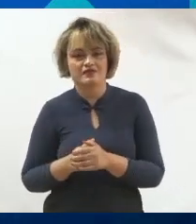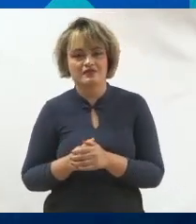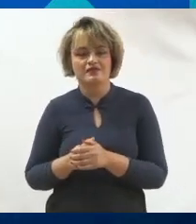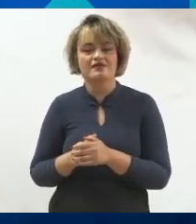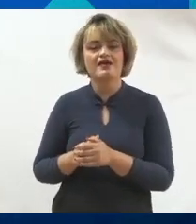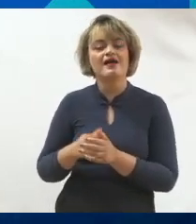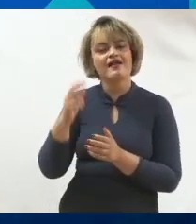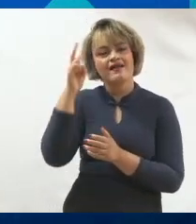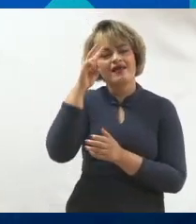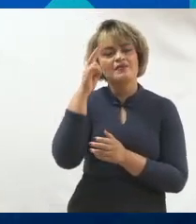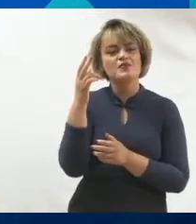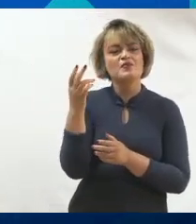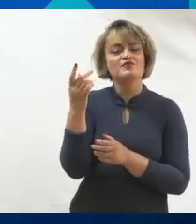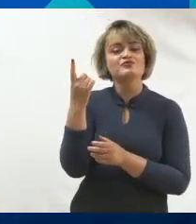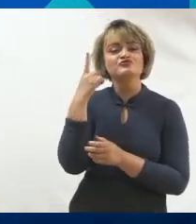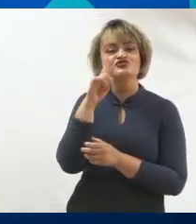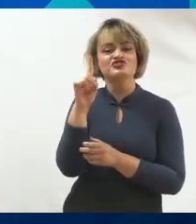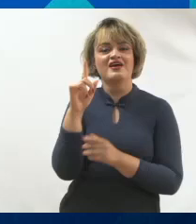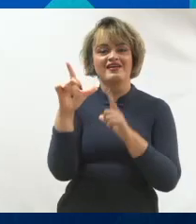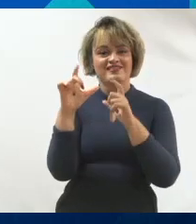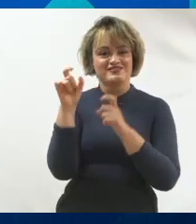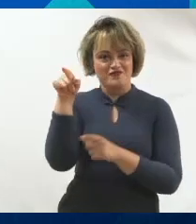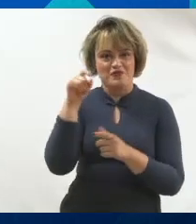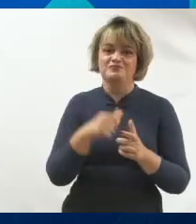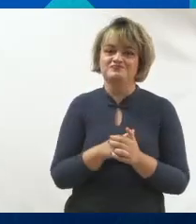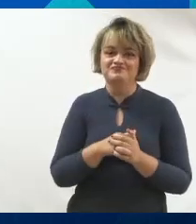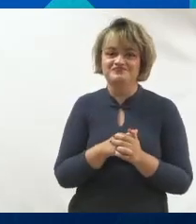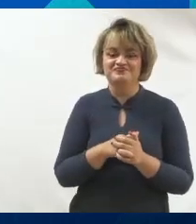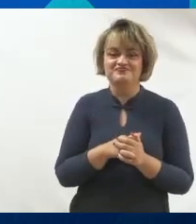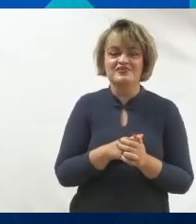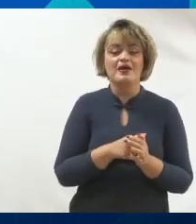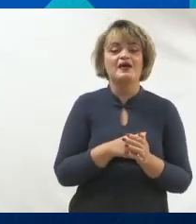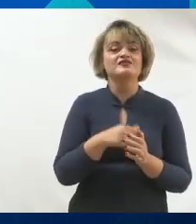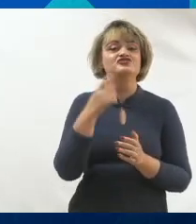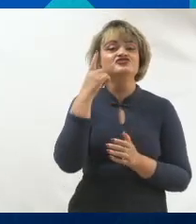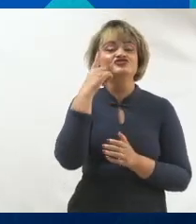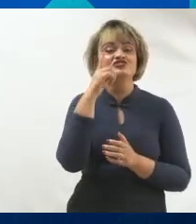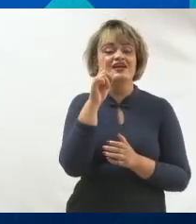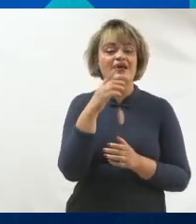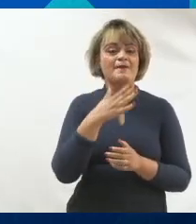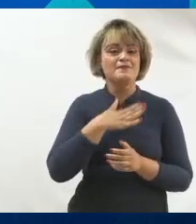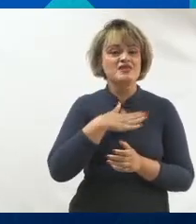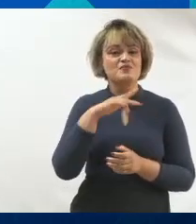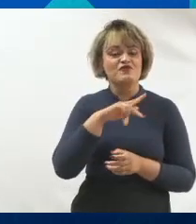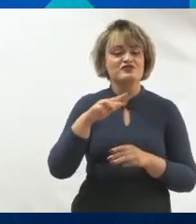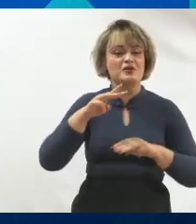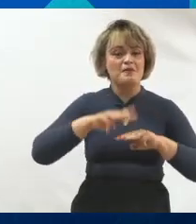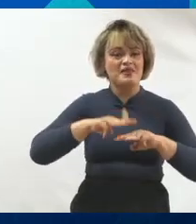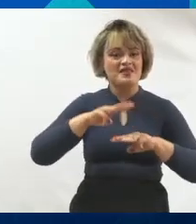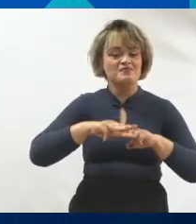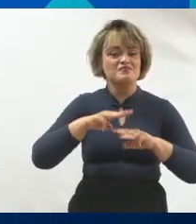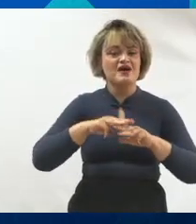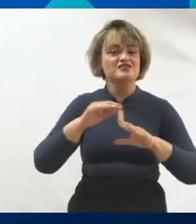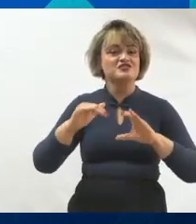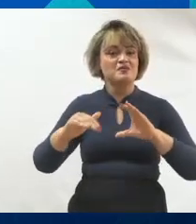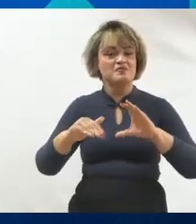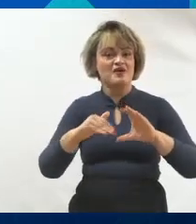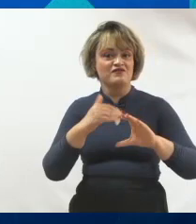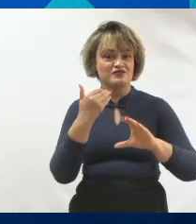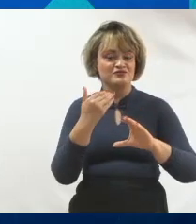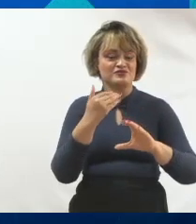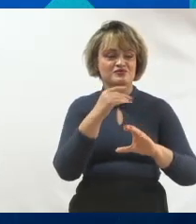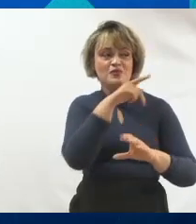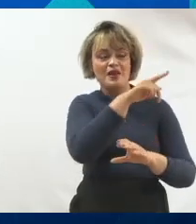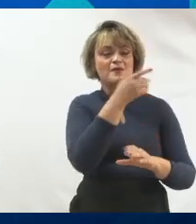Me lembro muito bem do dia em que essa foto foi tirada. Foi no mesmo dia que a minha professora de matemática mandou um bilhete para os meus pais.